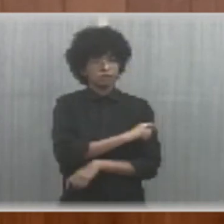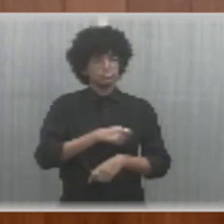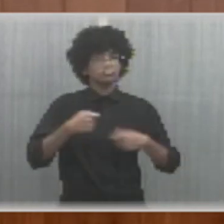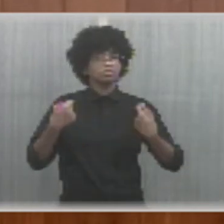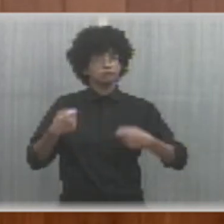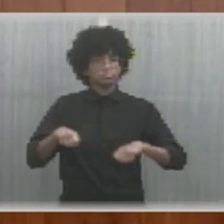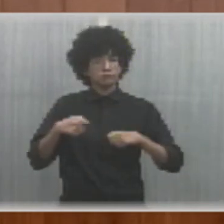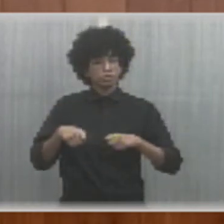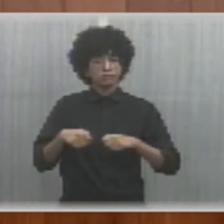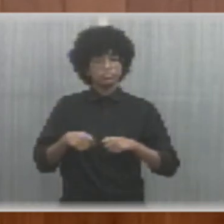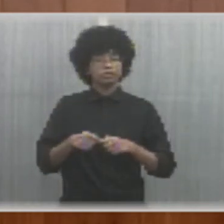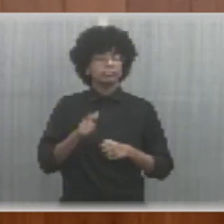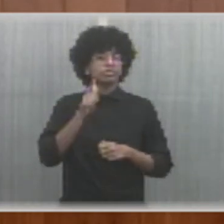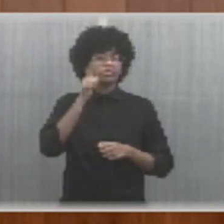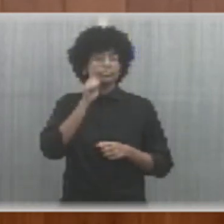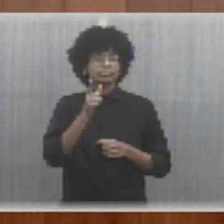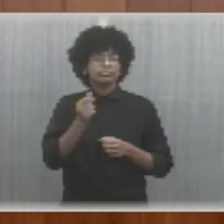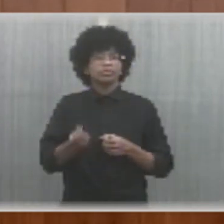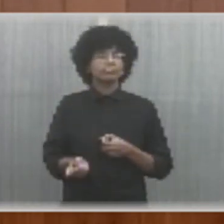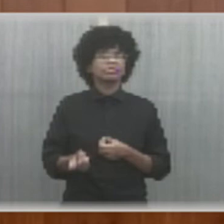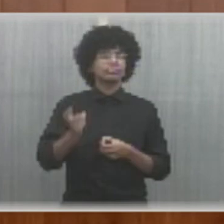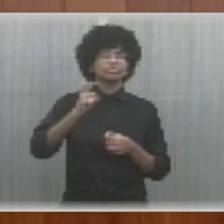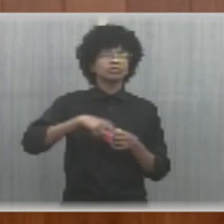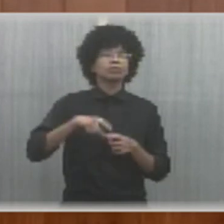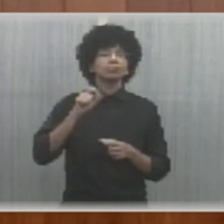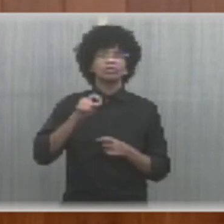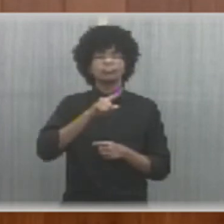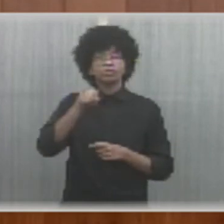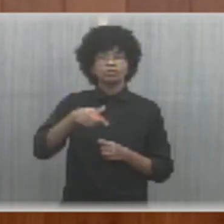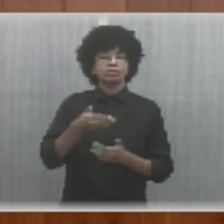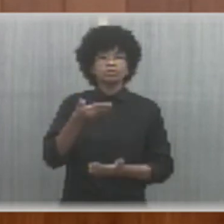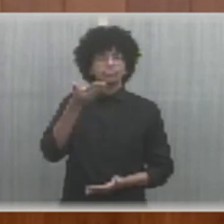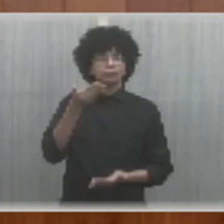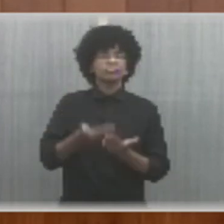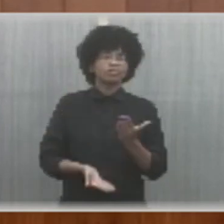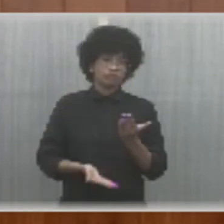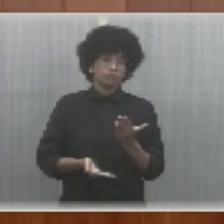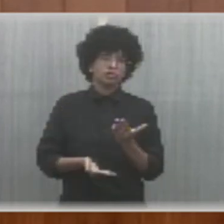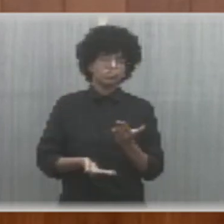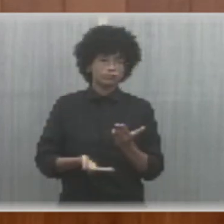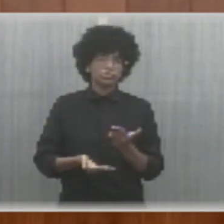ressarcido naquilo que ele é credor.